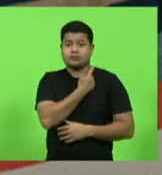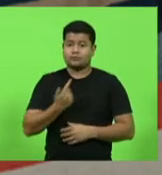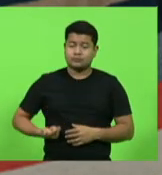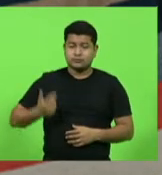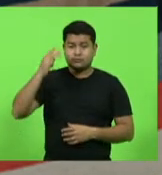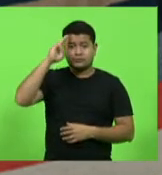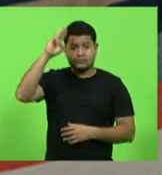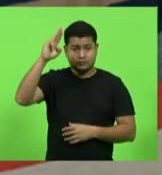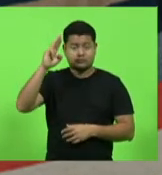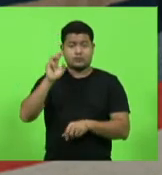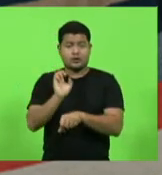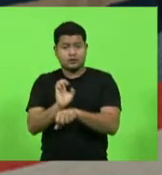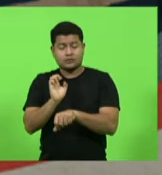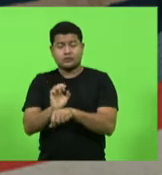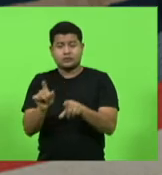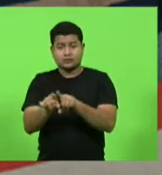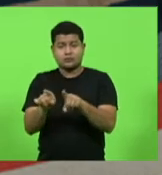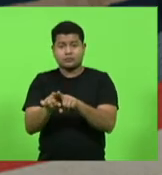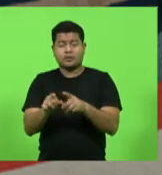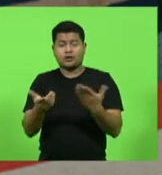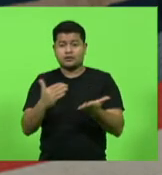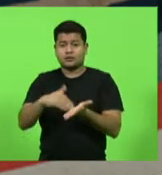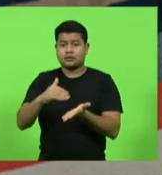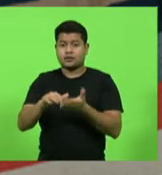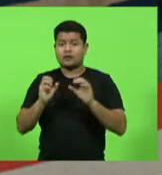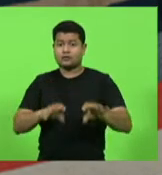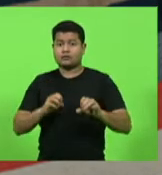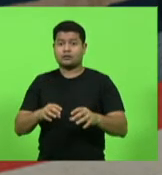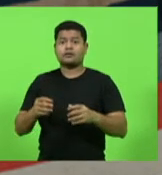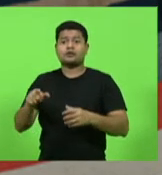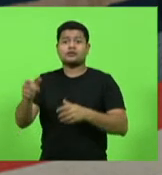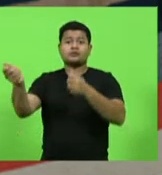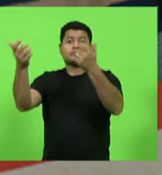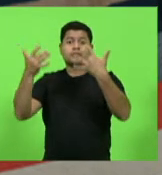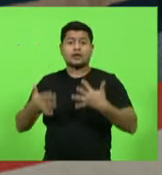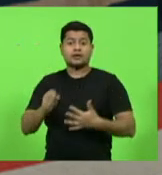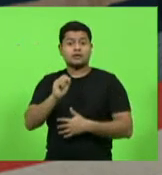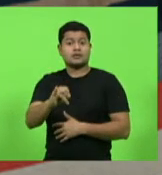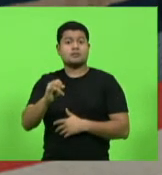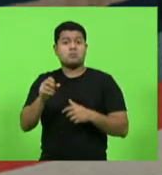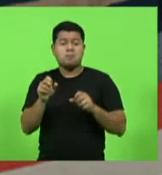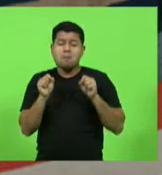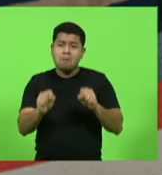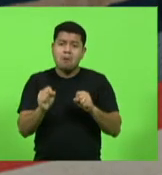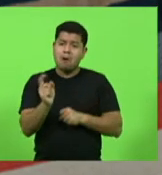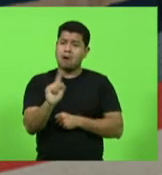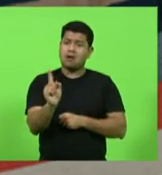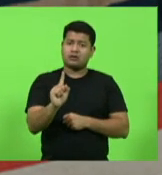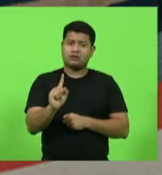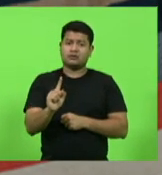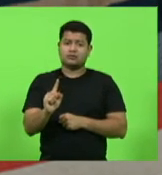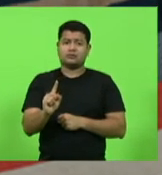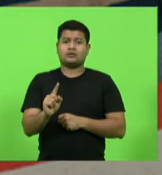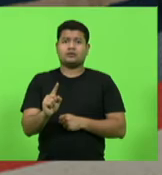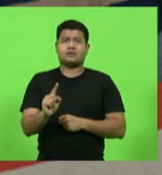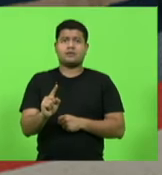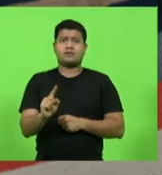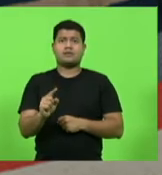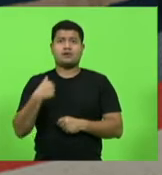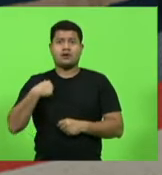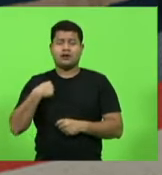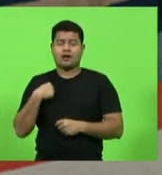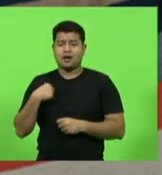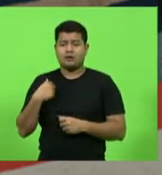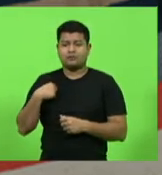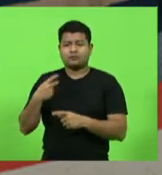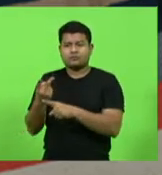secretário de Educação, que explicassem para ela se pode isso, esse alune ali, está tudo bem com isso? E aí eu fui investigar. Bom,